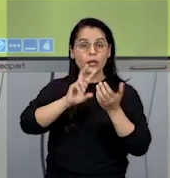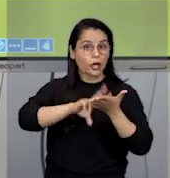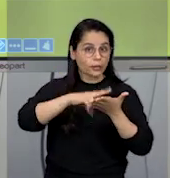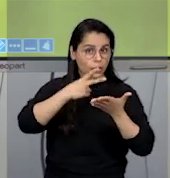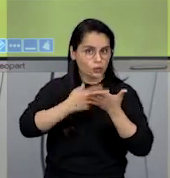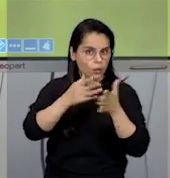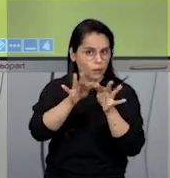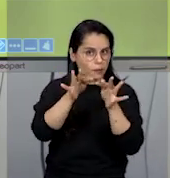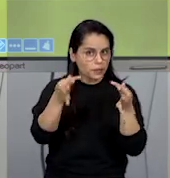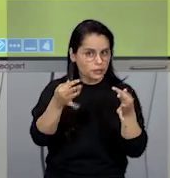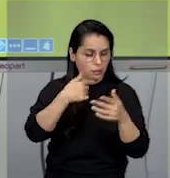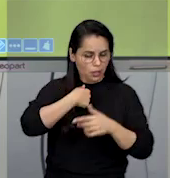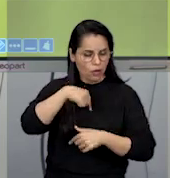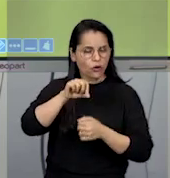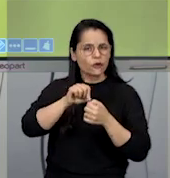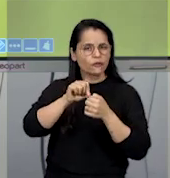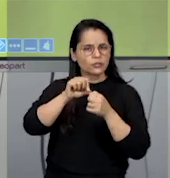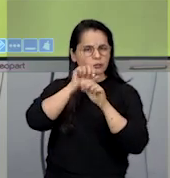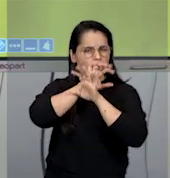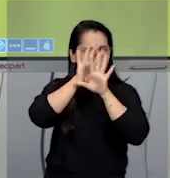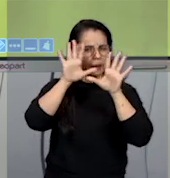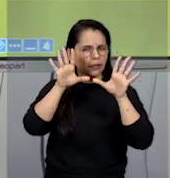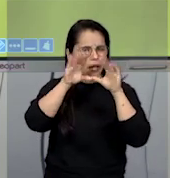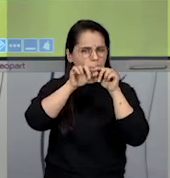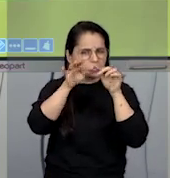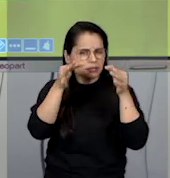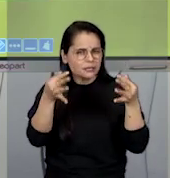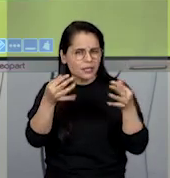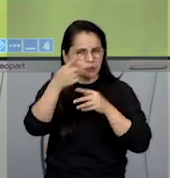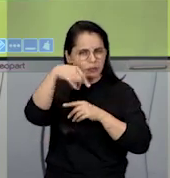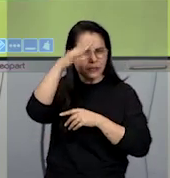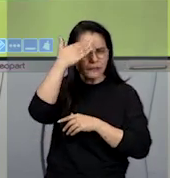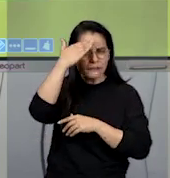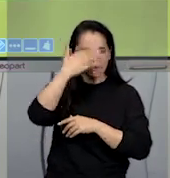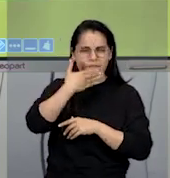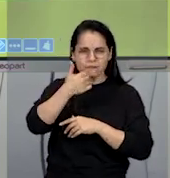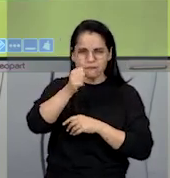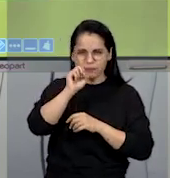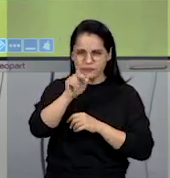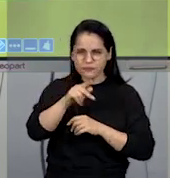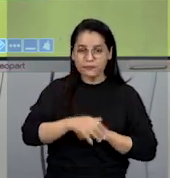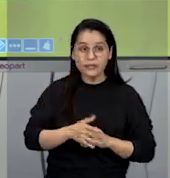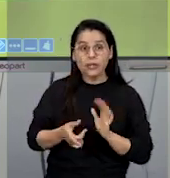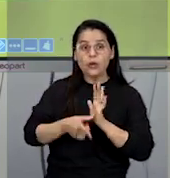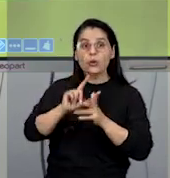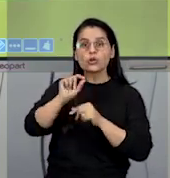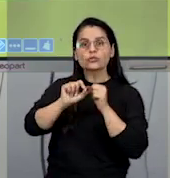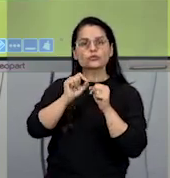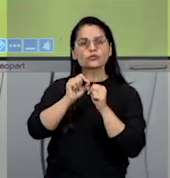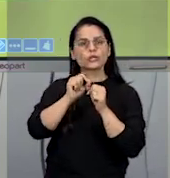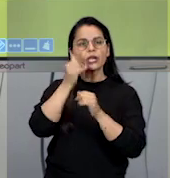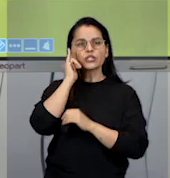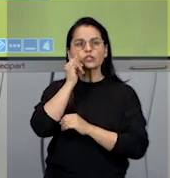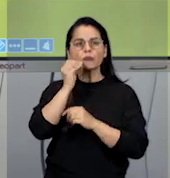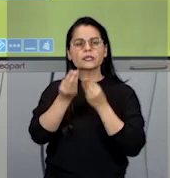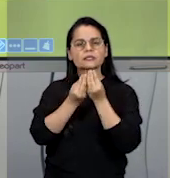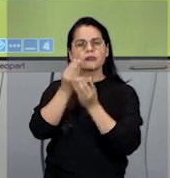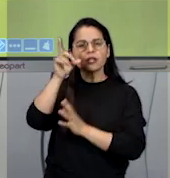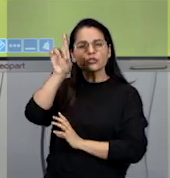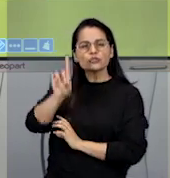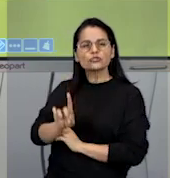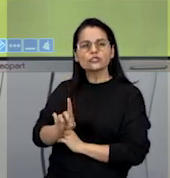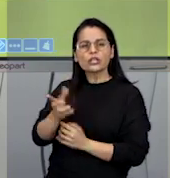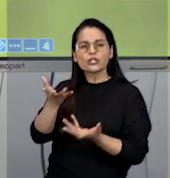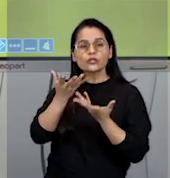que eu fiz para ficar mais claro, tá bom? Então, antes de começar a falar dos direitos, eu